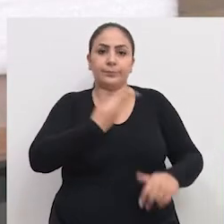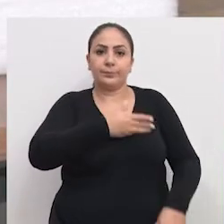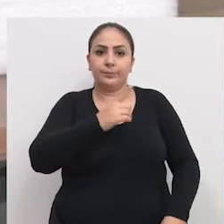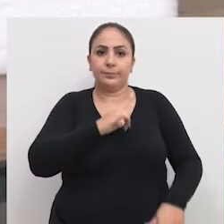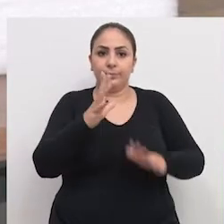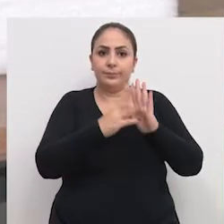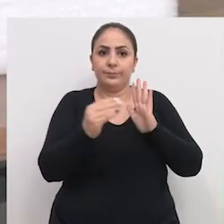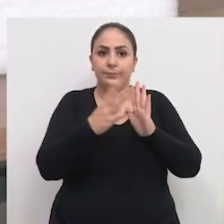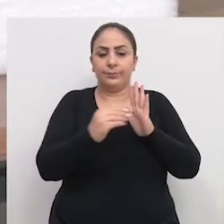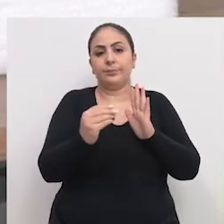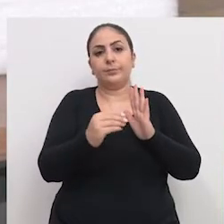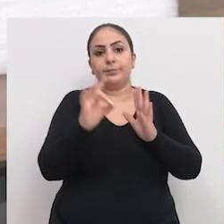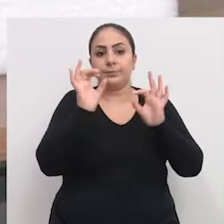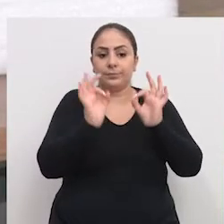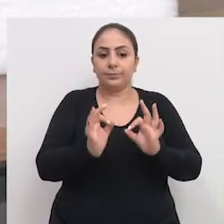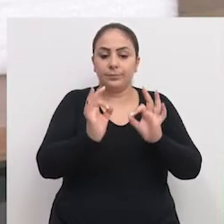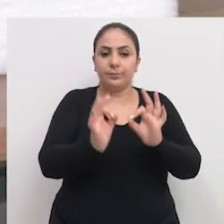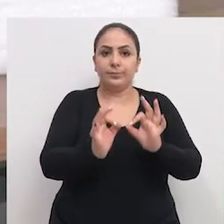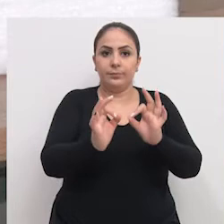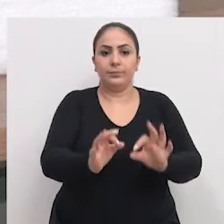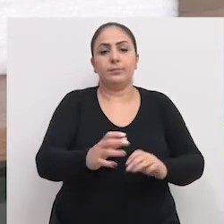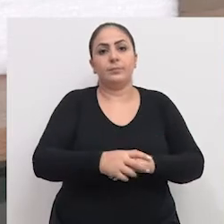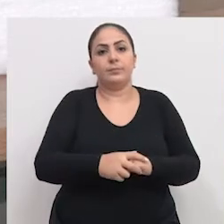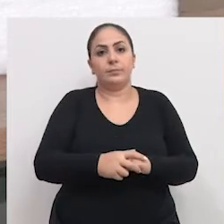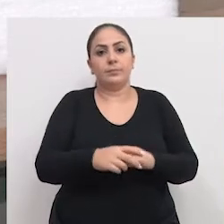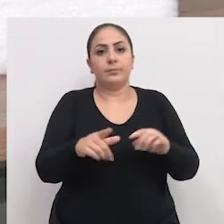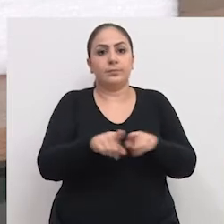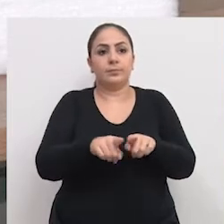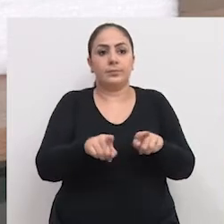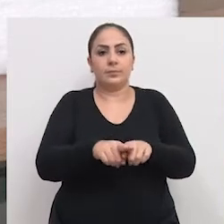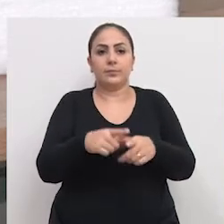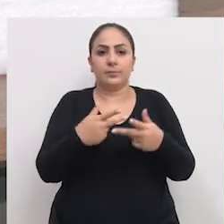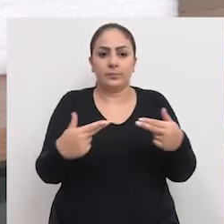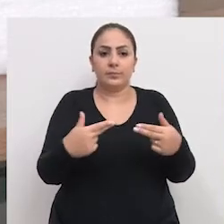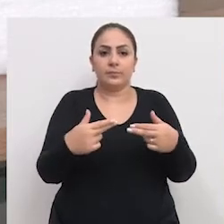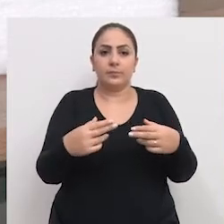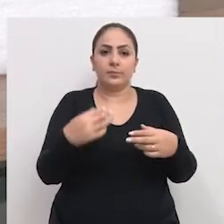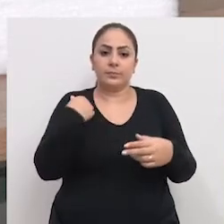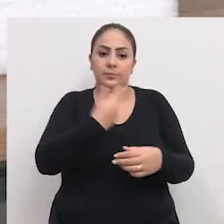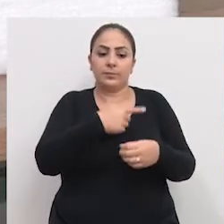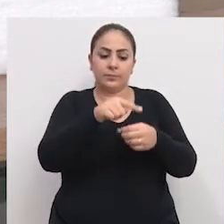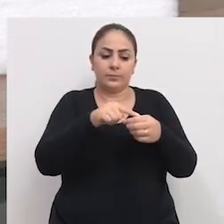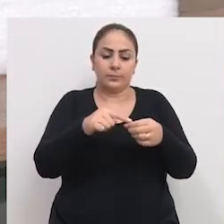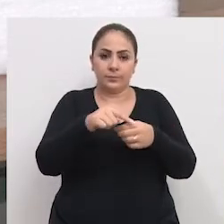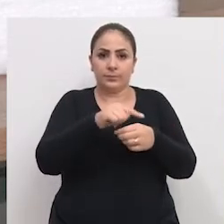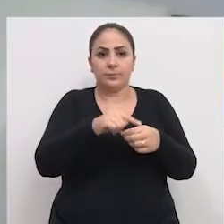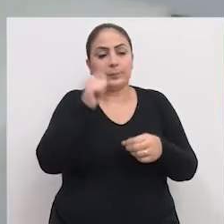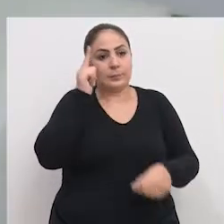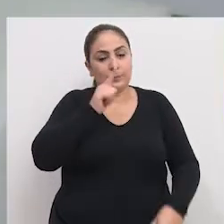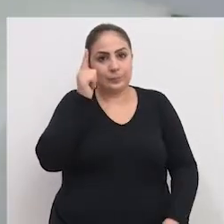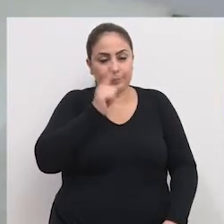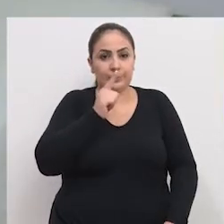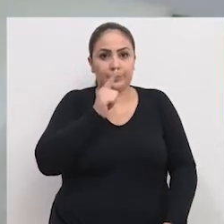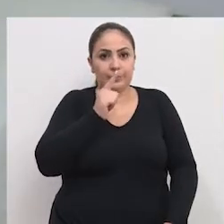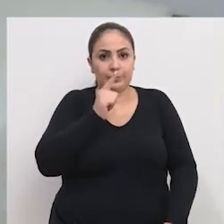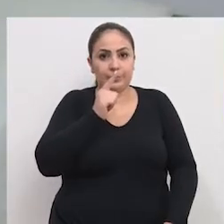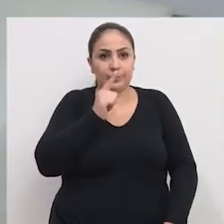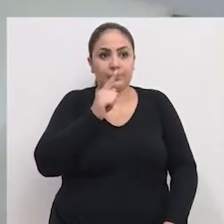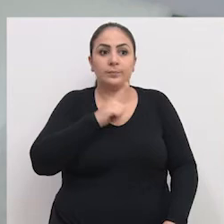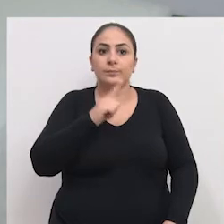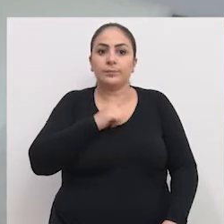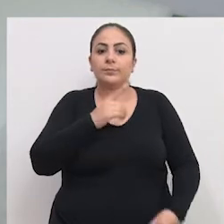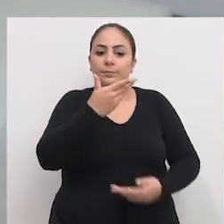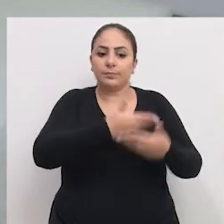nós tenhamos um modelo ideal, adequado, um cercamento eletrônico aqui na nossa cidade para poder